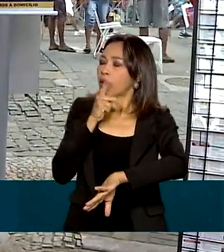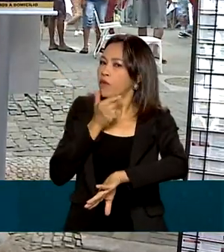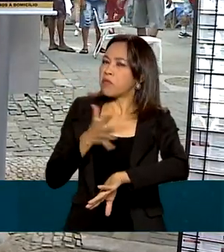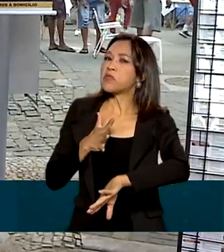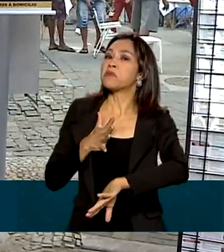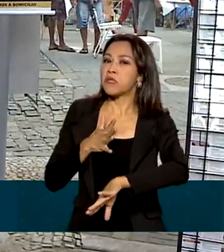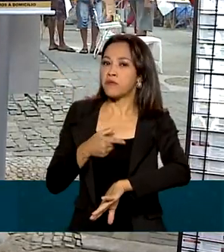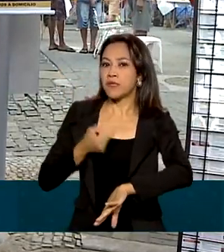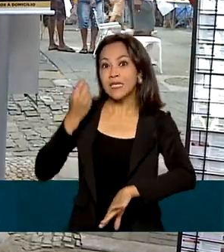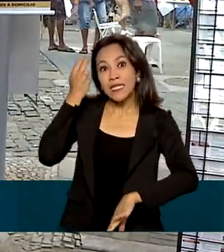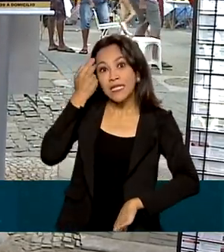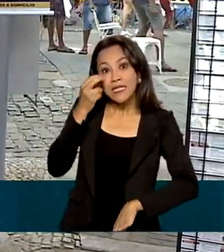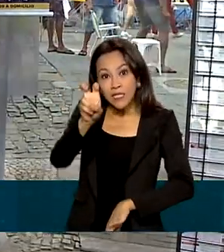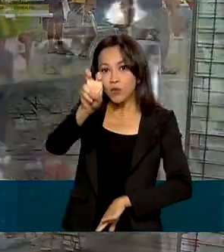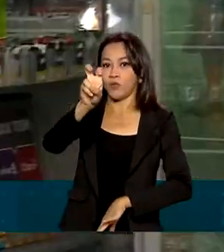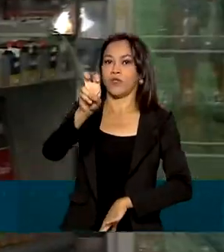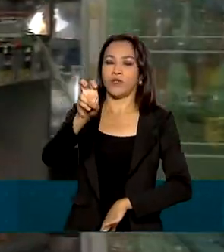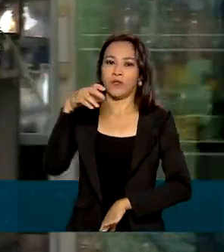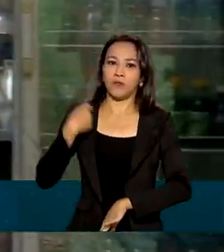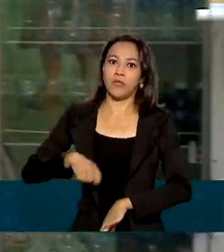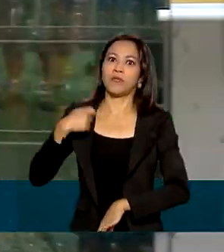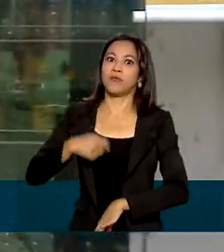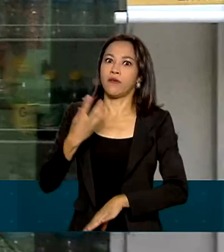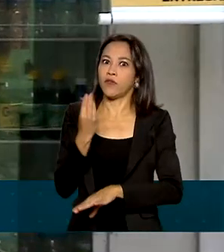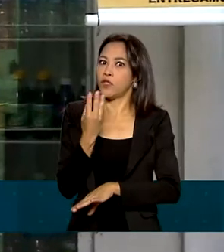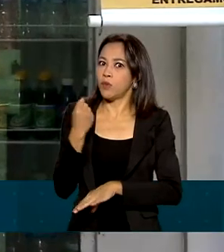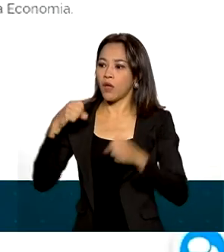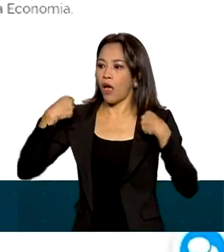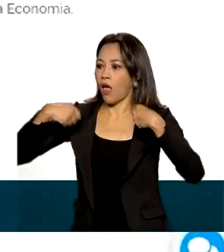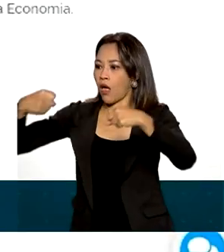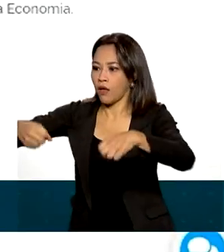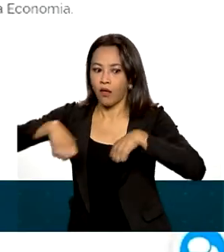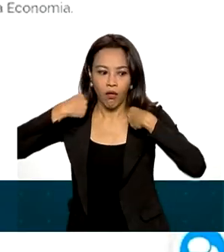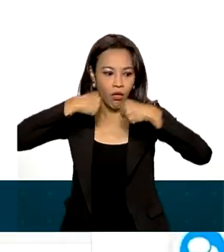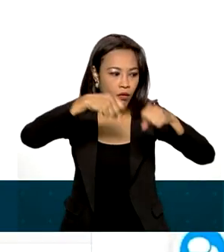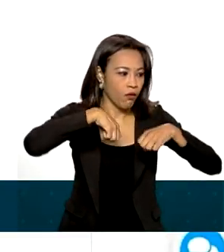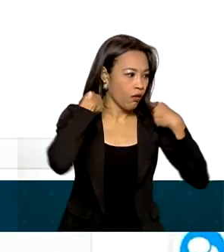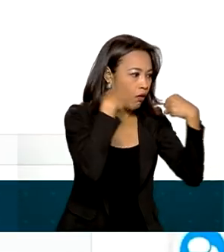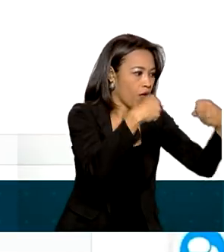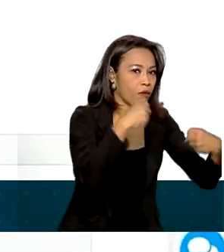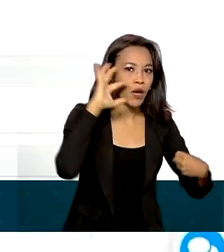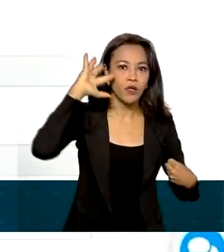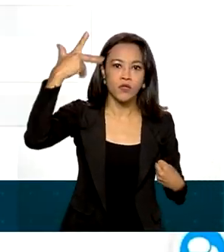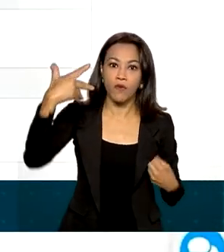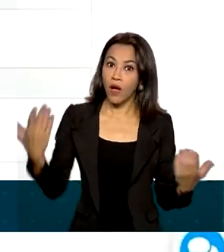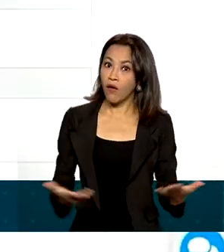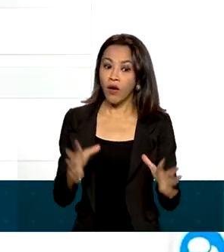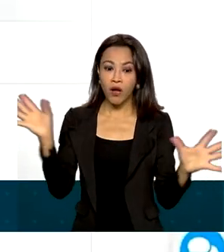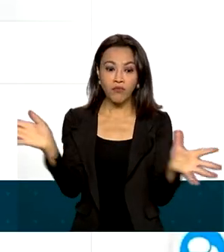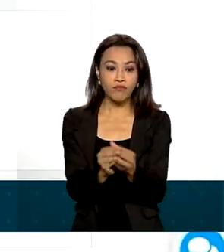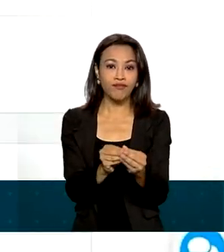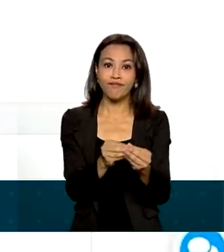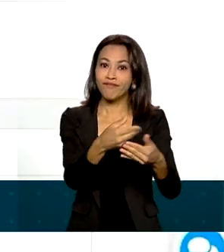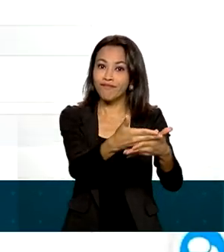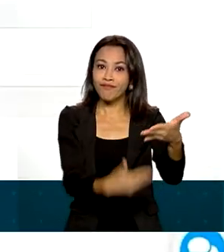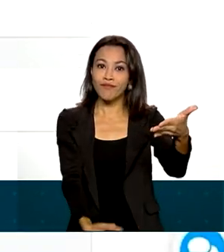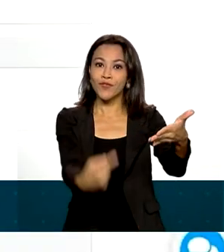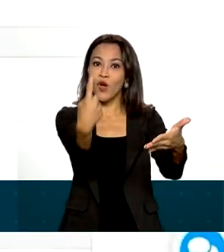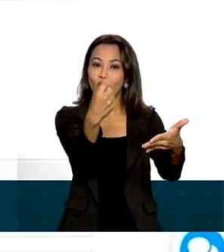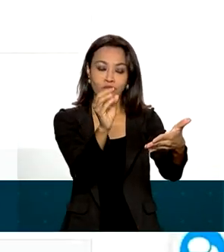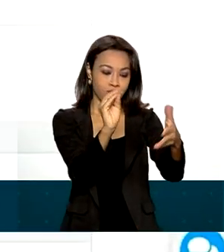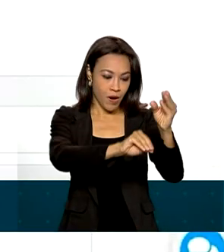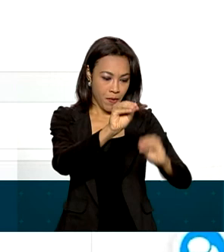média, cinco dias e precisava de muita correria. Agora é preciso apenas preencher um formulário digital.